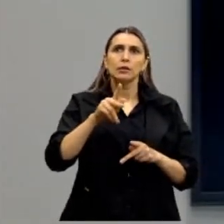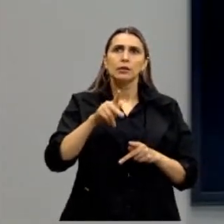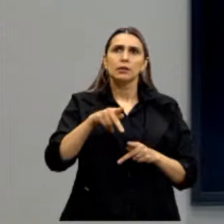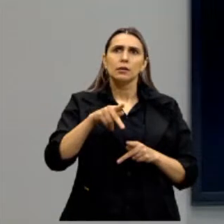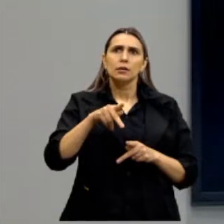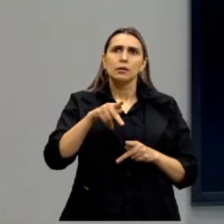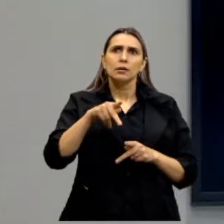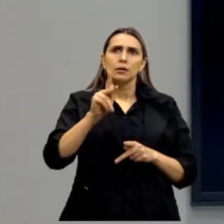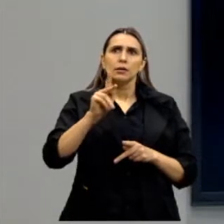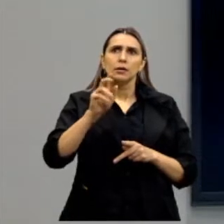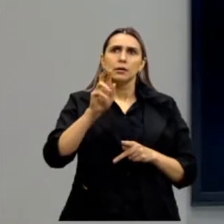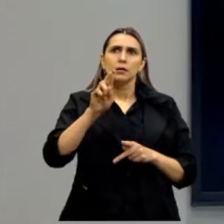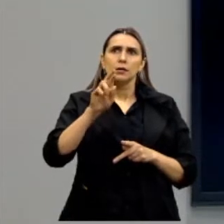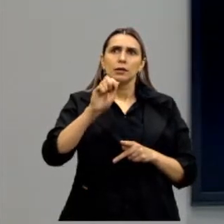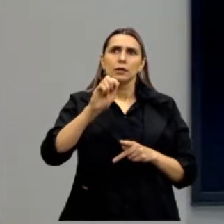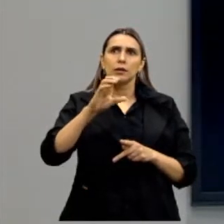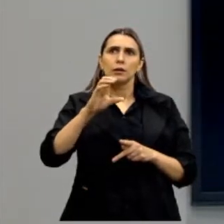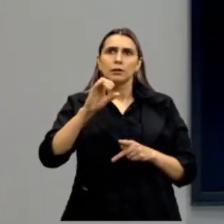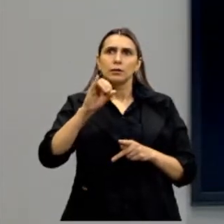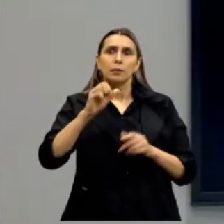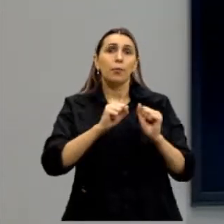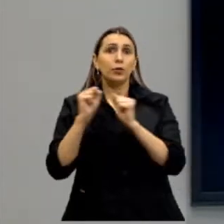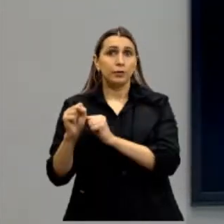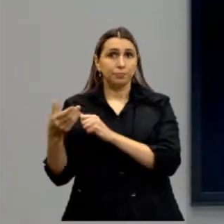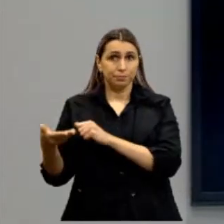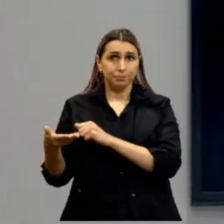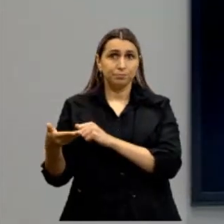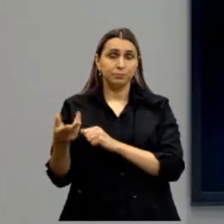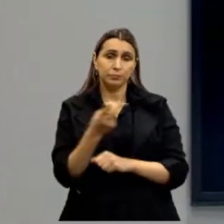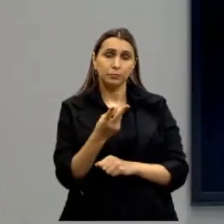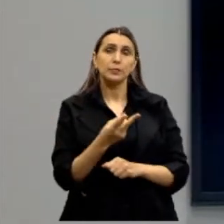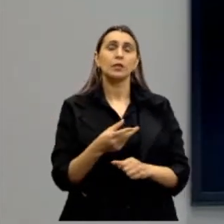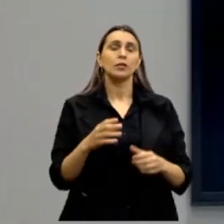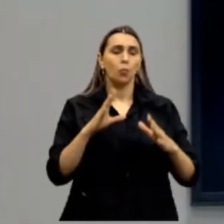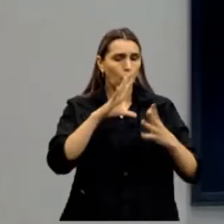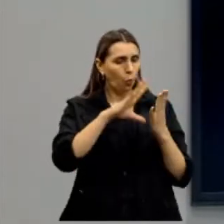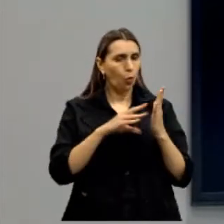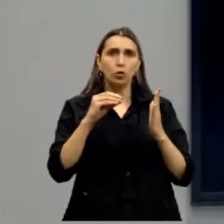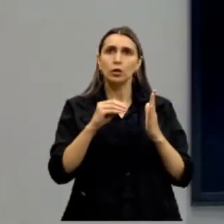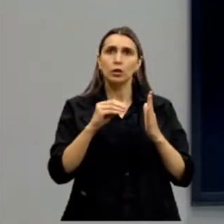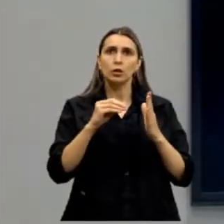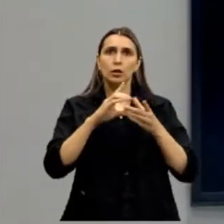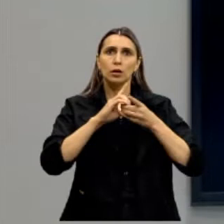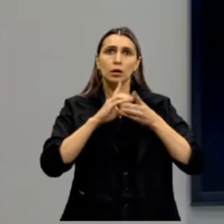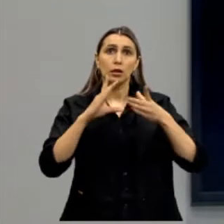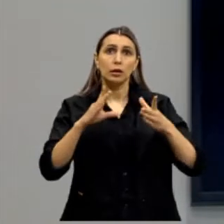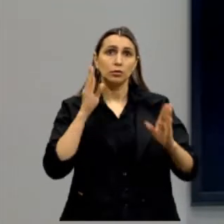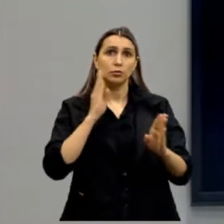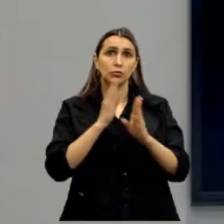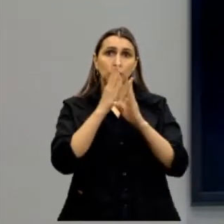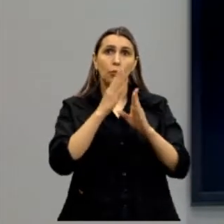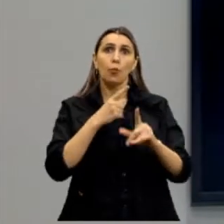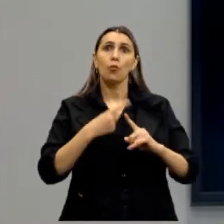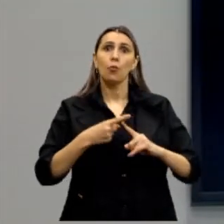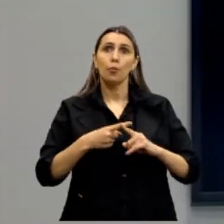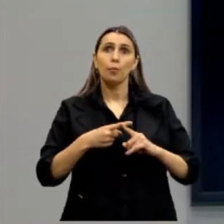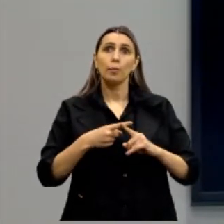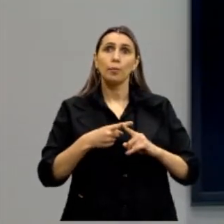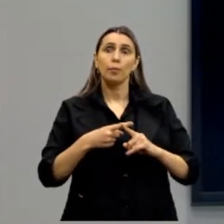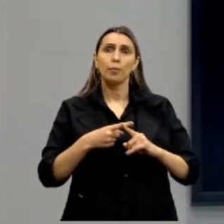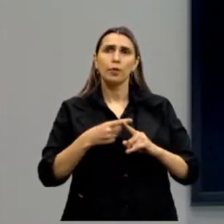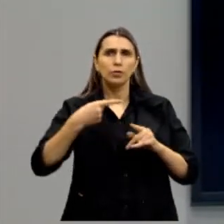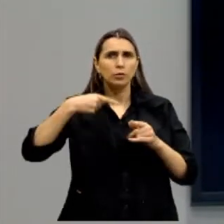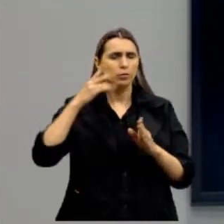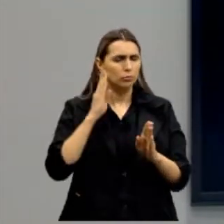povo, muitos. E krasia, poder. Esse modelo de democracia ficou conhecido como democracia direta. Por que direta? Porque iam